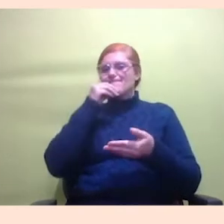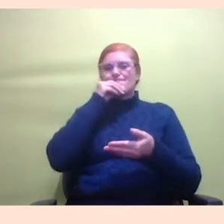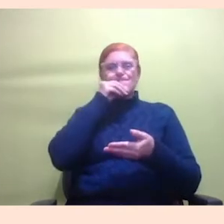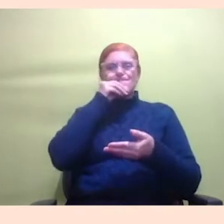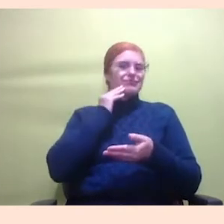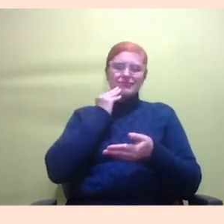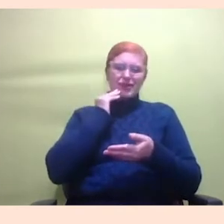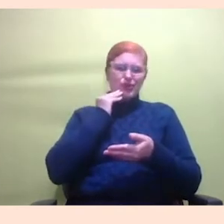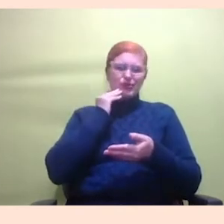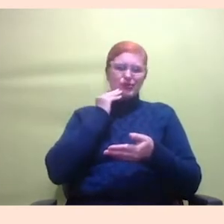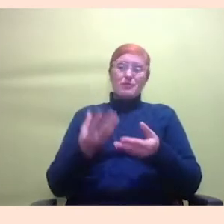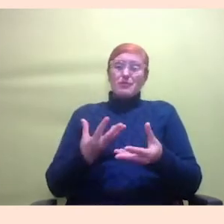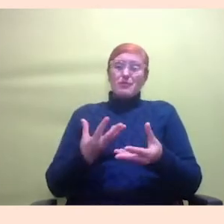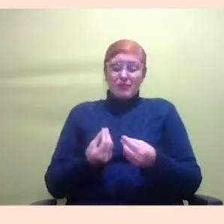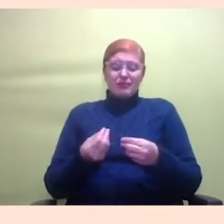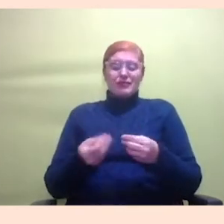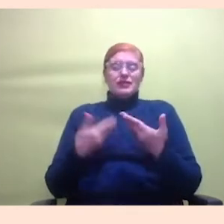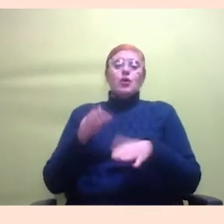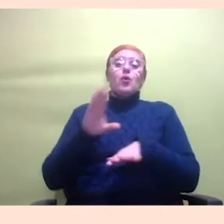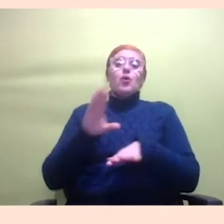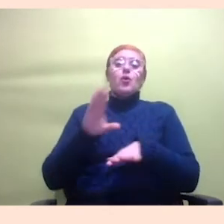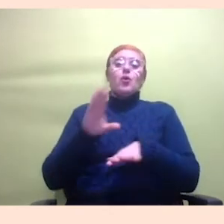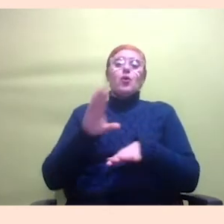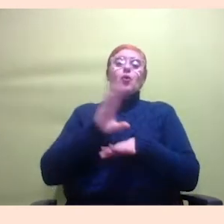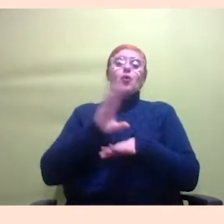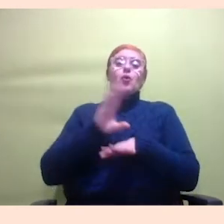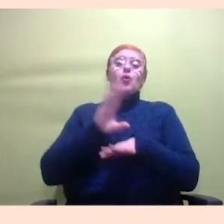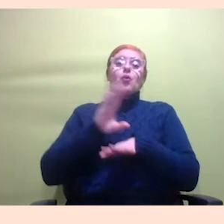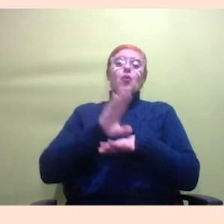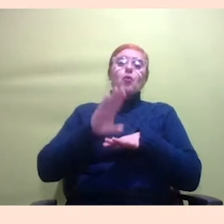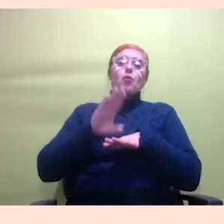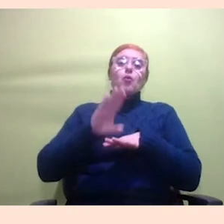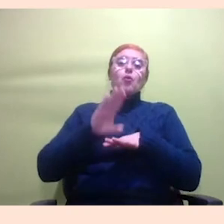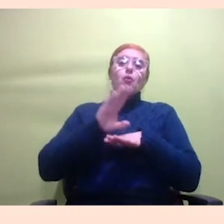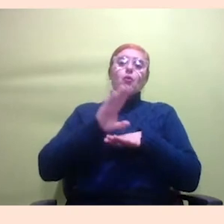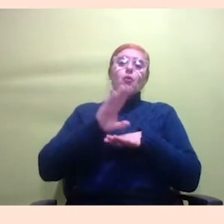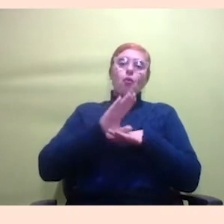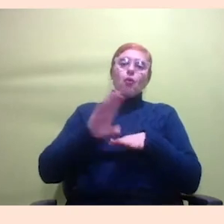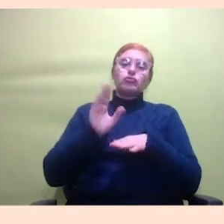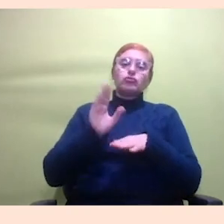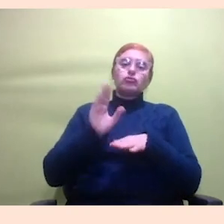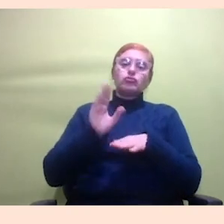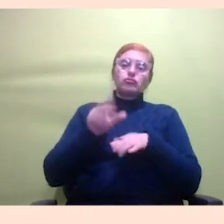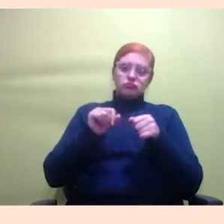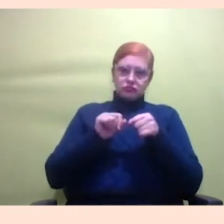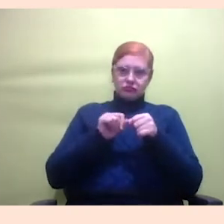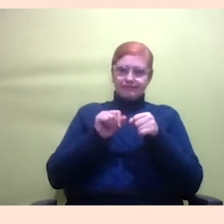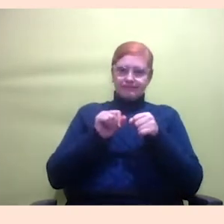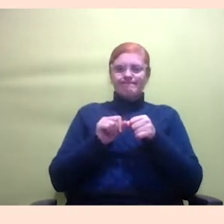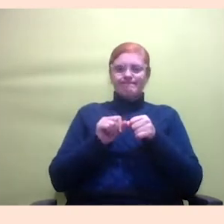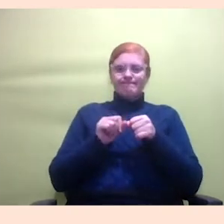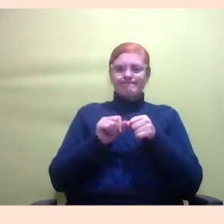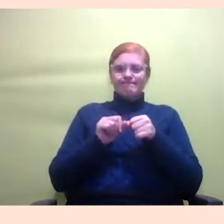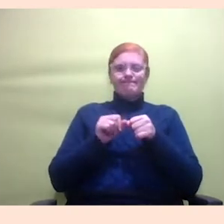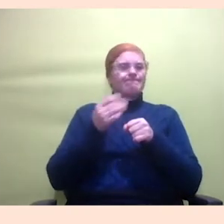fez, não foi tão fácil. A gente tinha muitas companheiras que foram do interior. E a gente tentou trabalhar